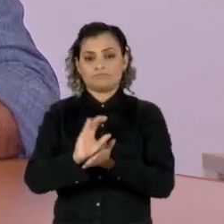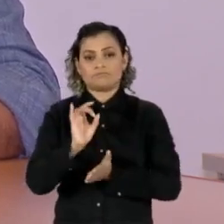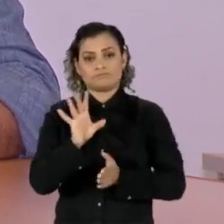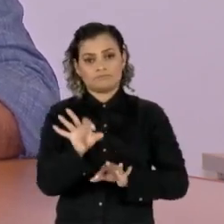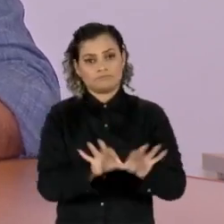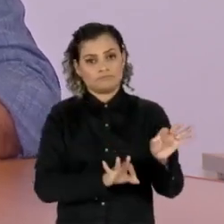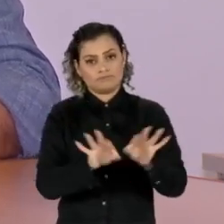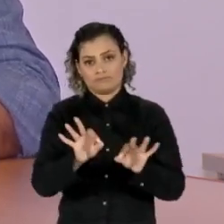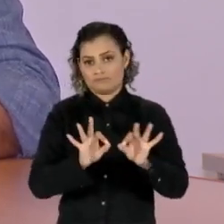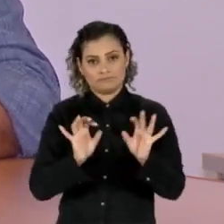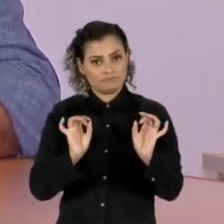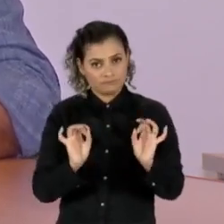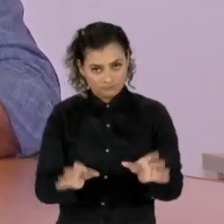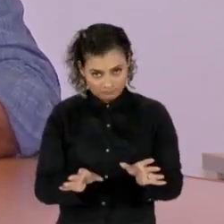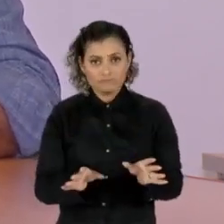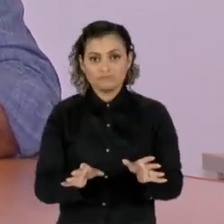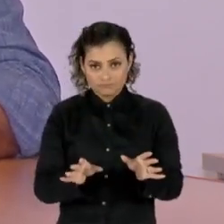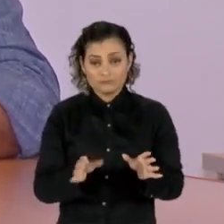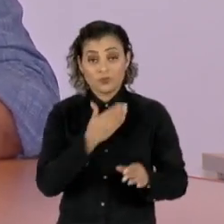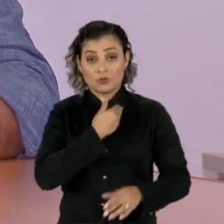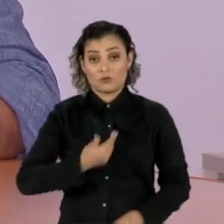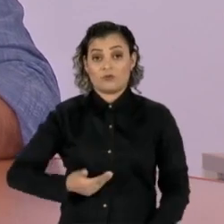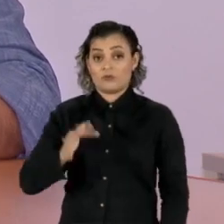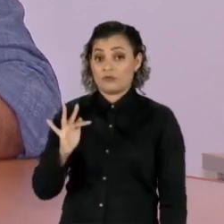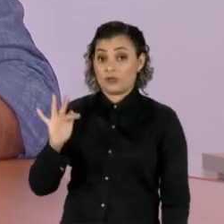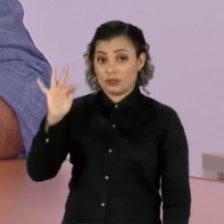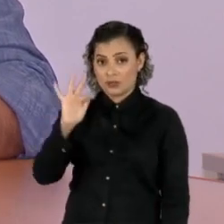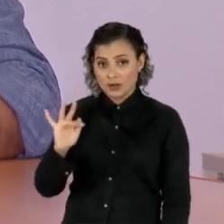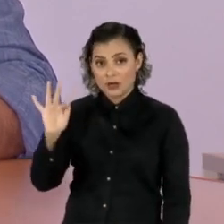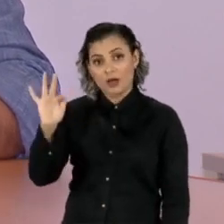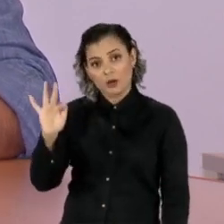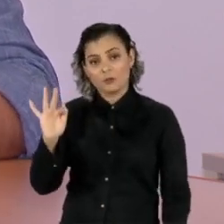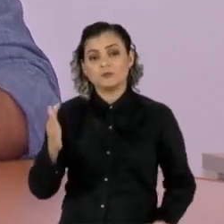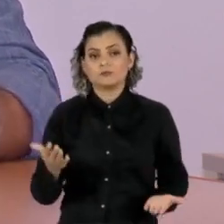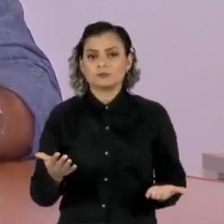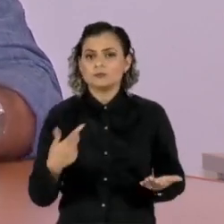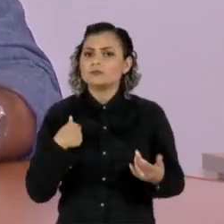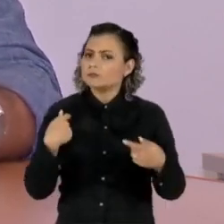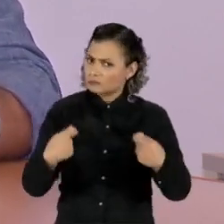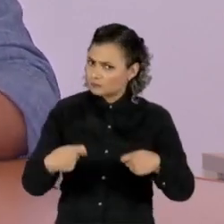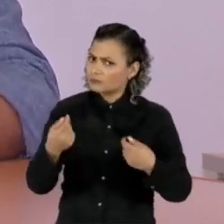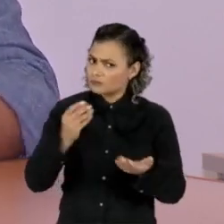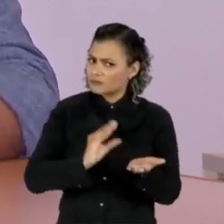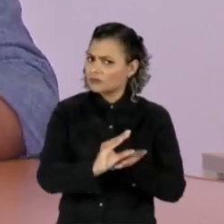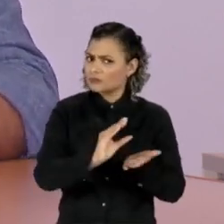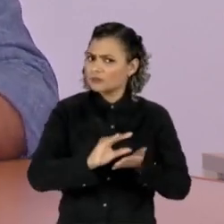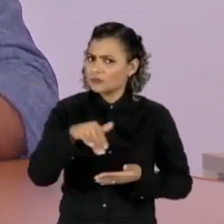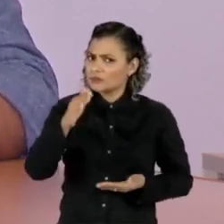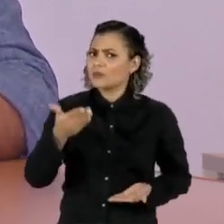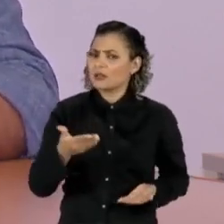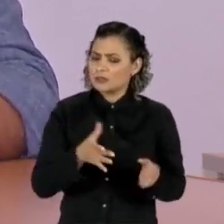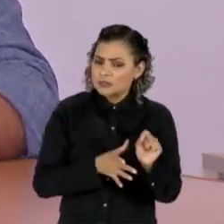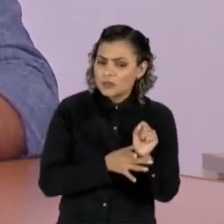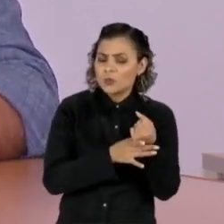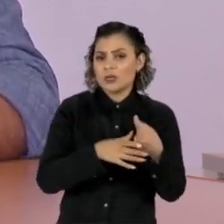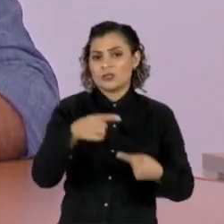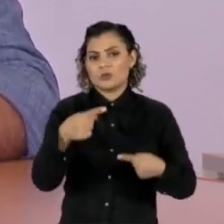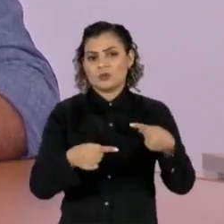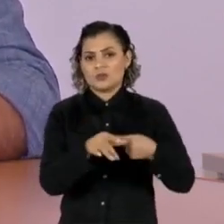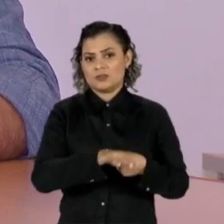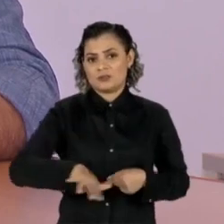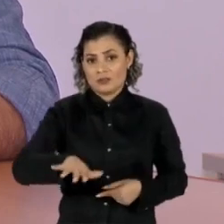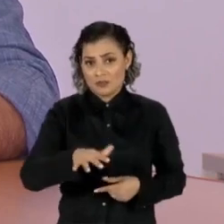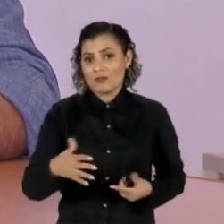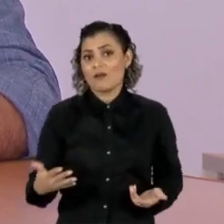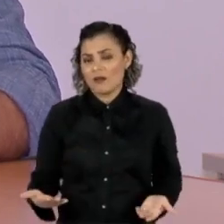planejado pelo governo federal. Precisa investir mais, nós precisamos dar mais segurança jurídica ao setor.